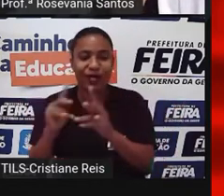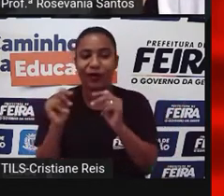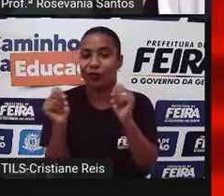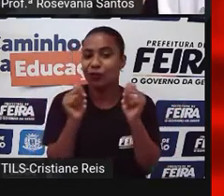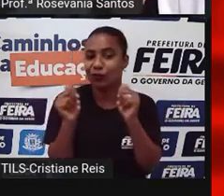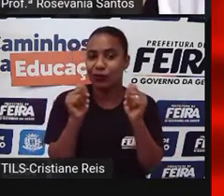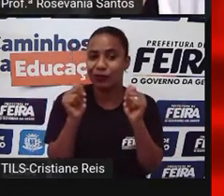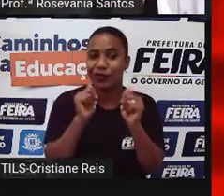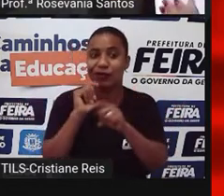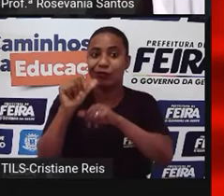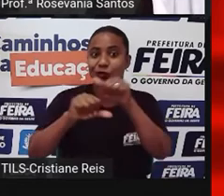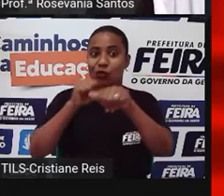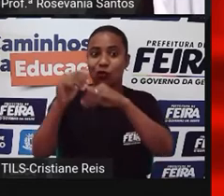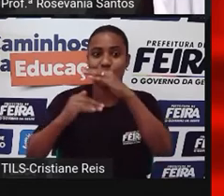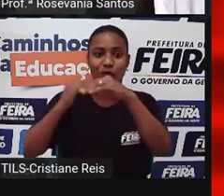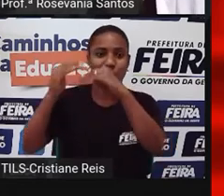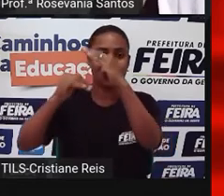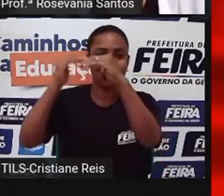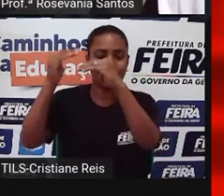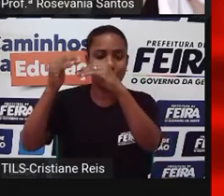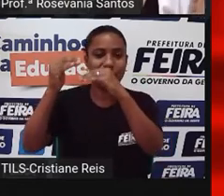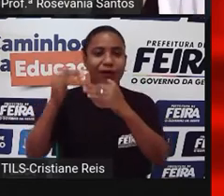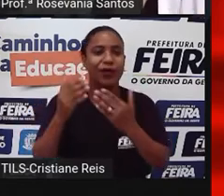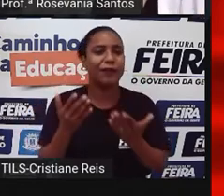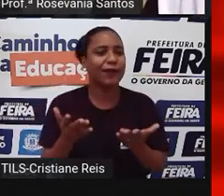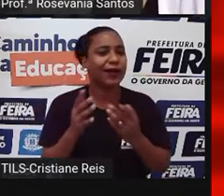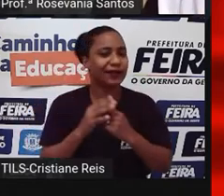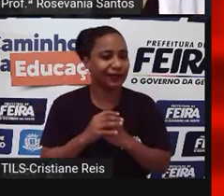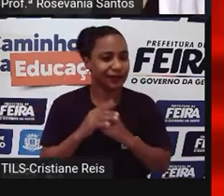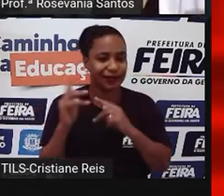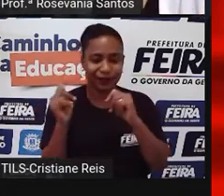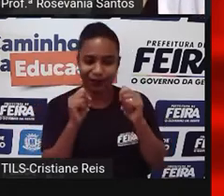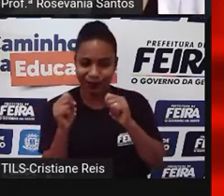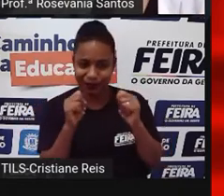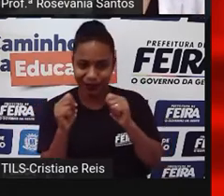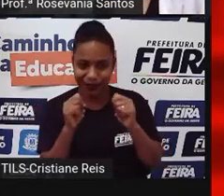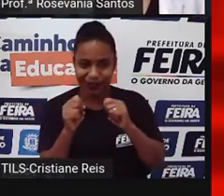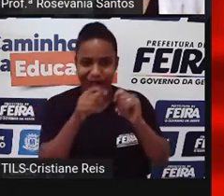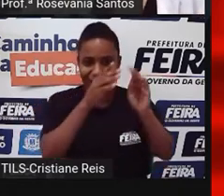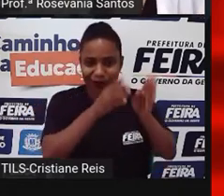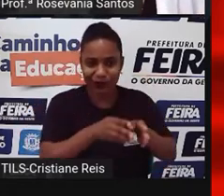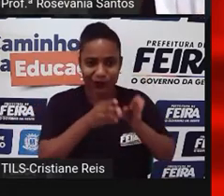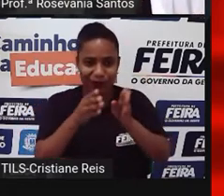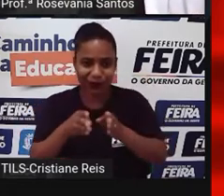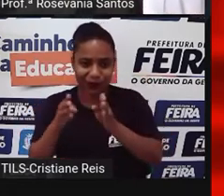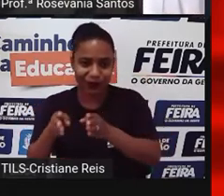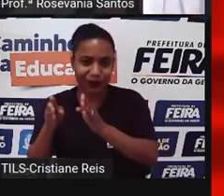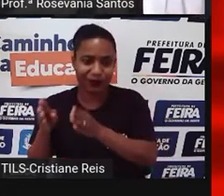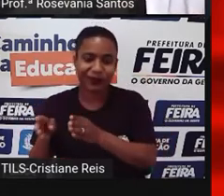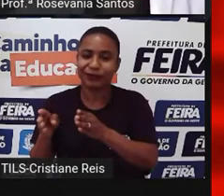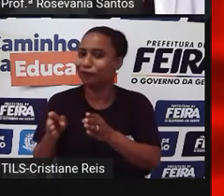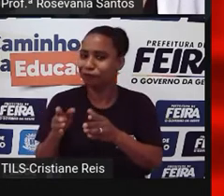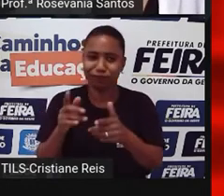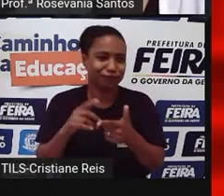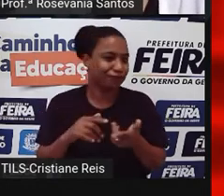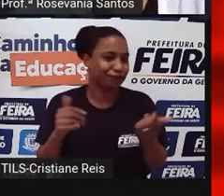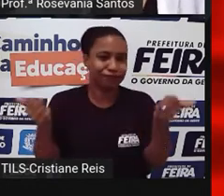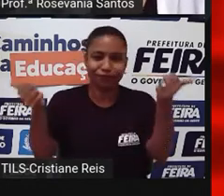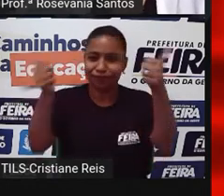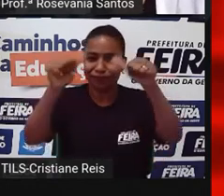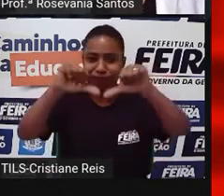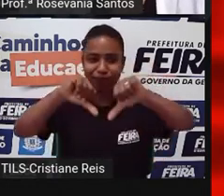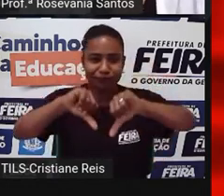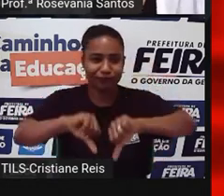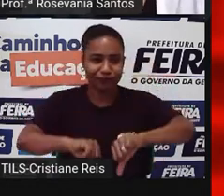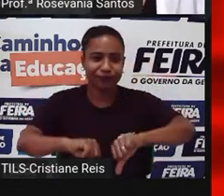essa reorganização e essa transparência econômica, infelizmente, em virtude de tudo o que eles precisavam, não deu certo. E aí,